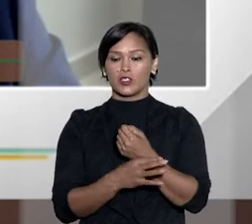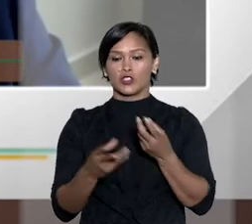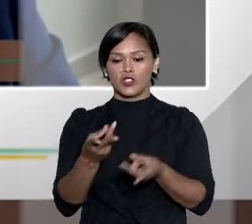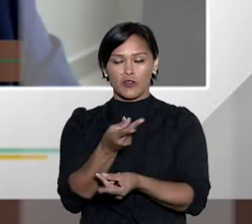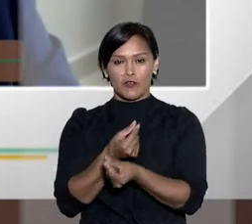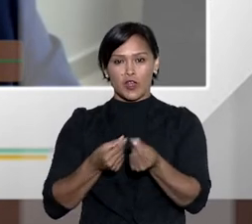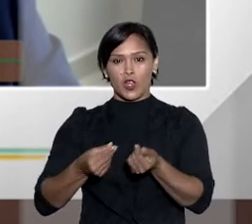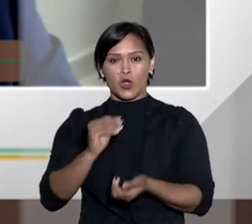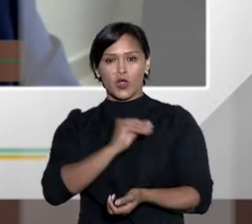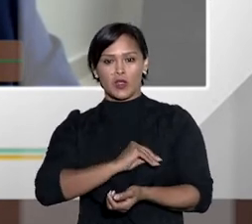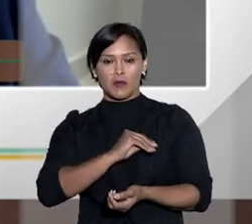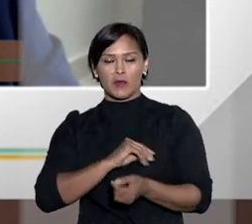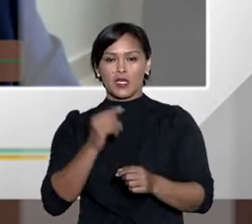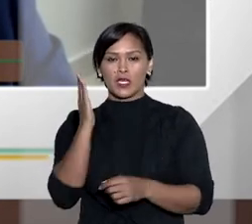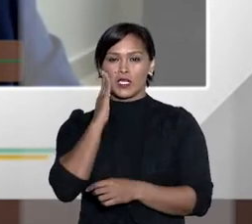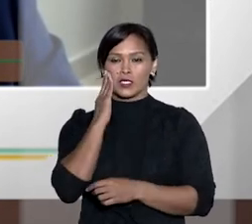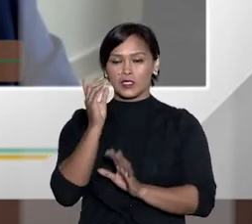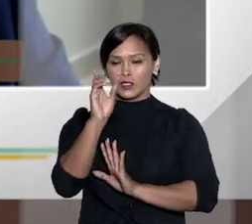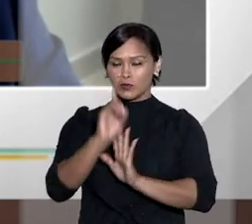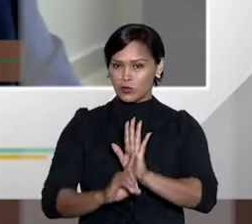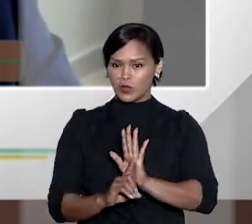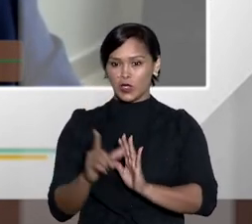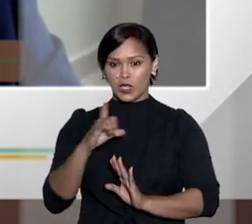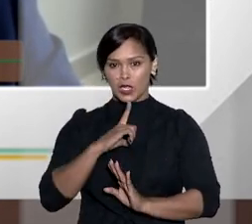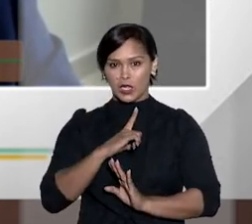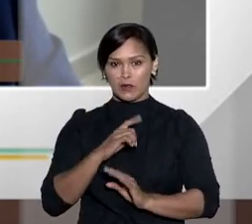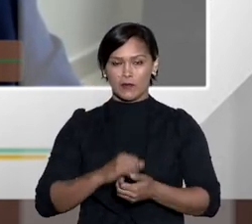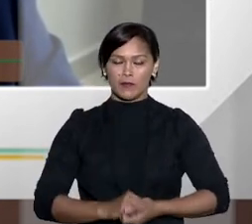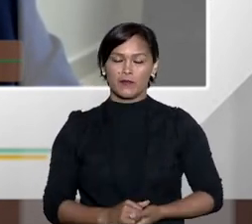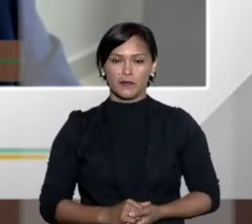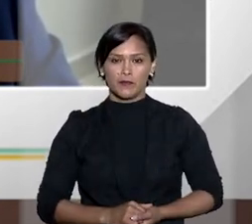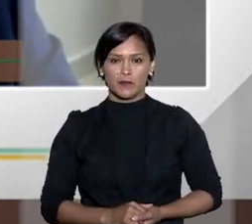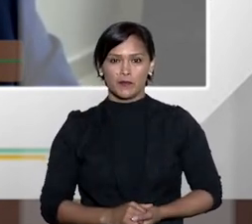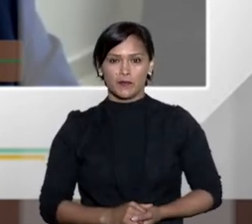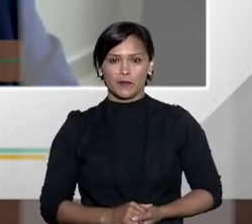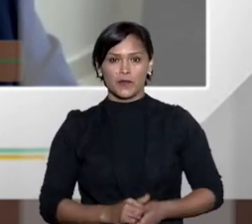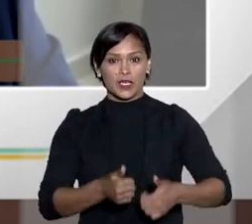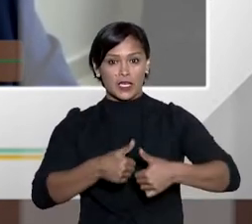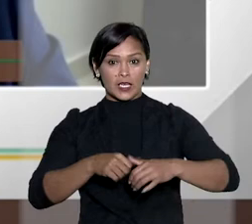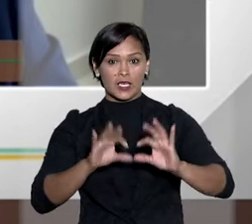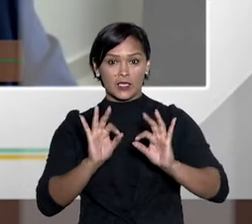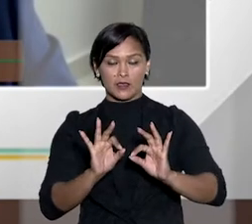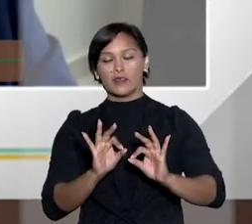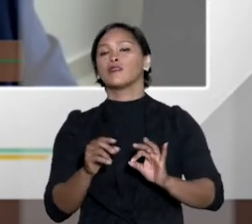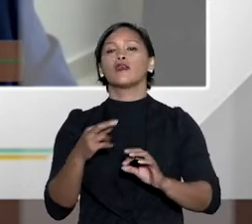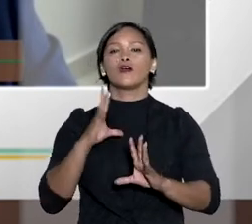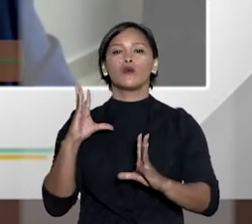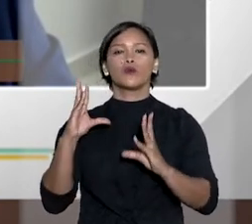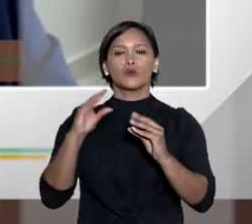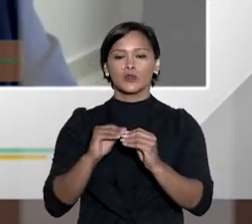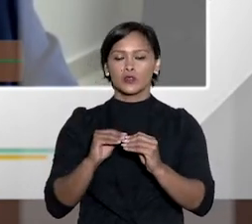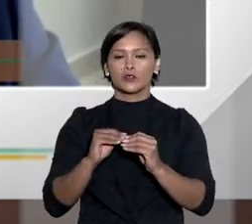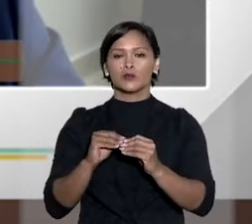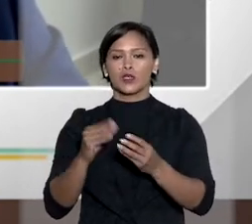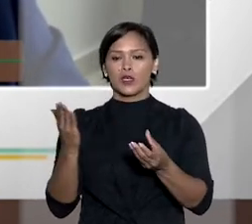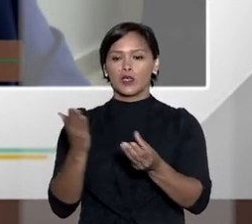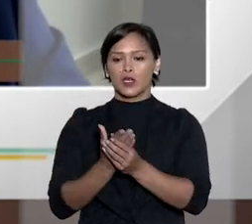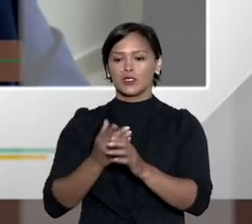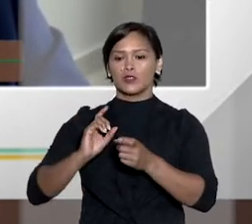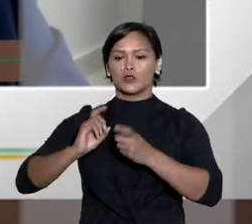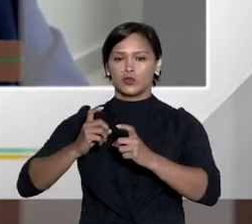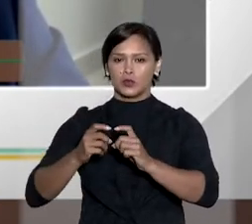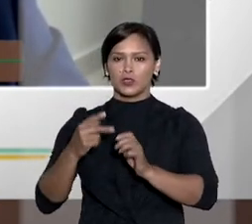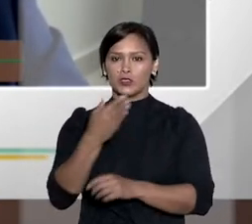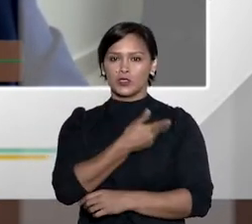eles entendem que merecidos, né? Então, resumindo, a ação contra a administração pública, não